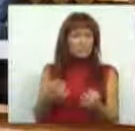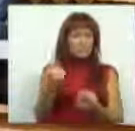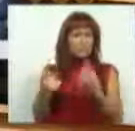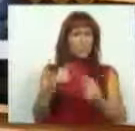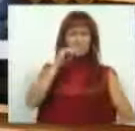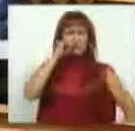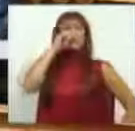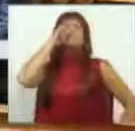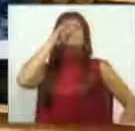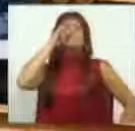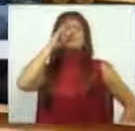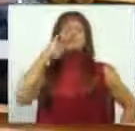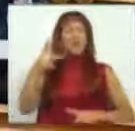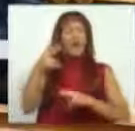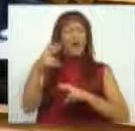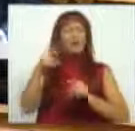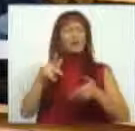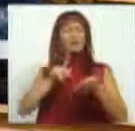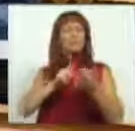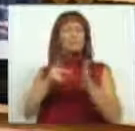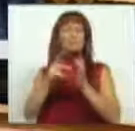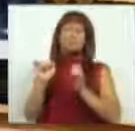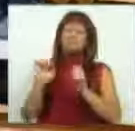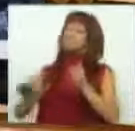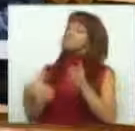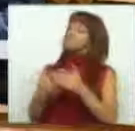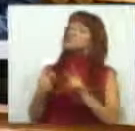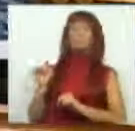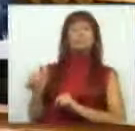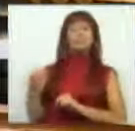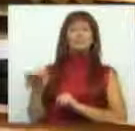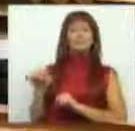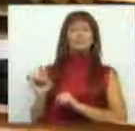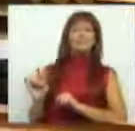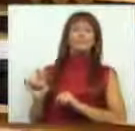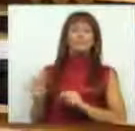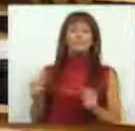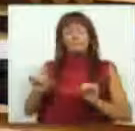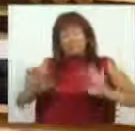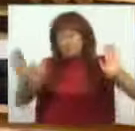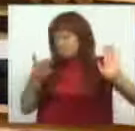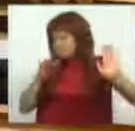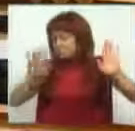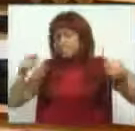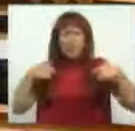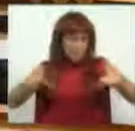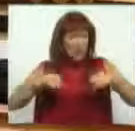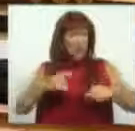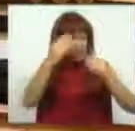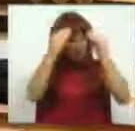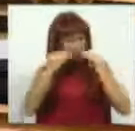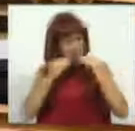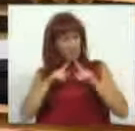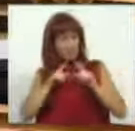alguma arrogância também, criticou a tecnicidade da proposta do Partido Socialista, mal ou menos que nós bem aceitávamos as suas